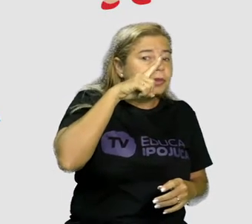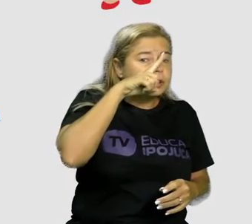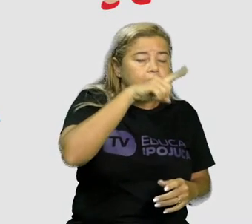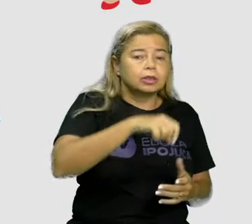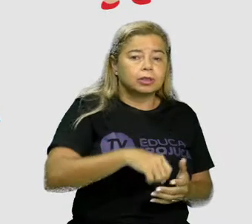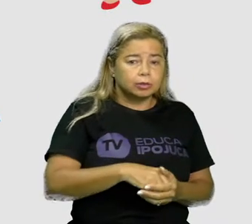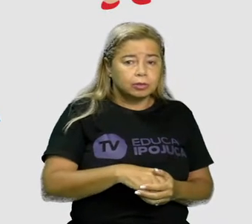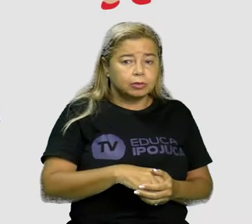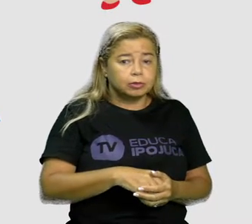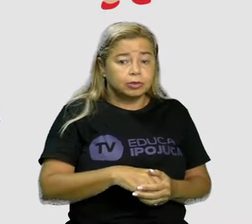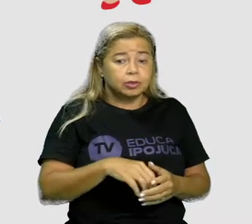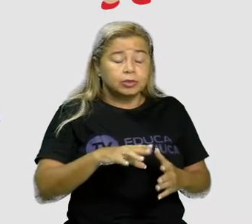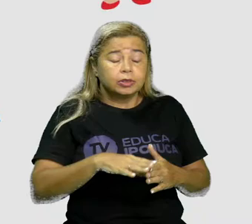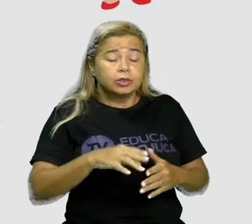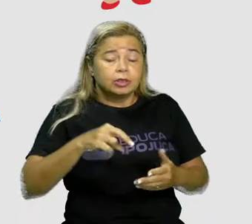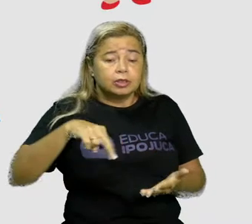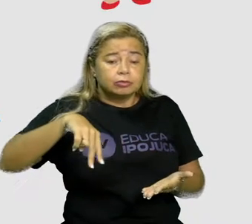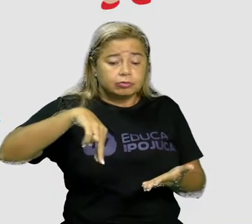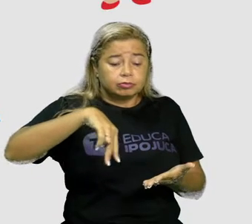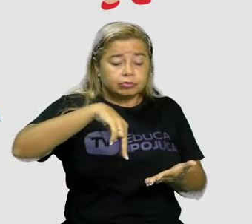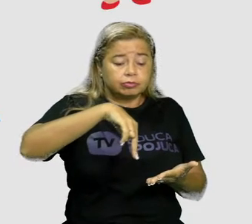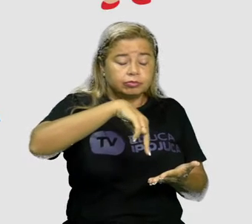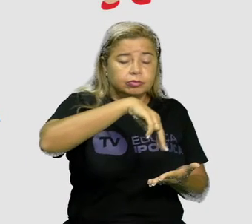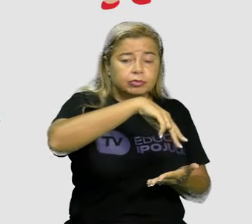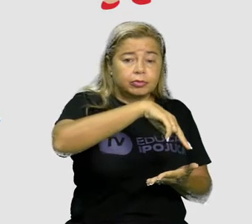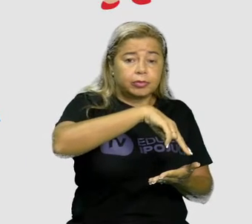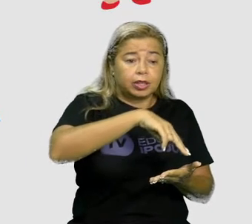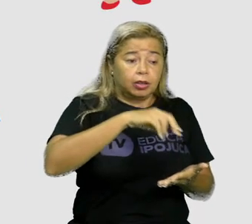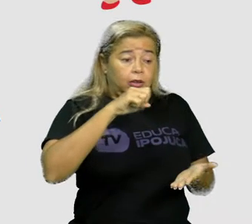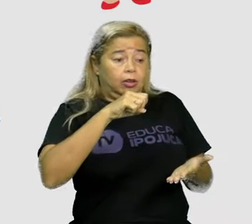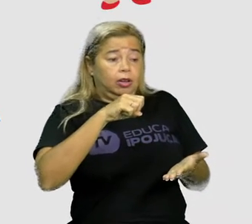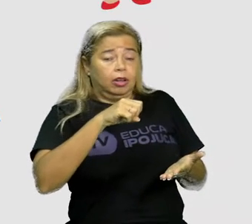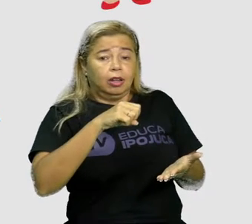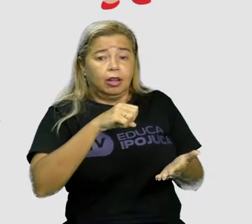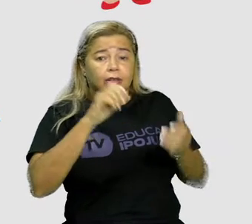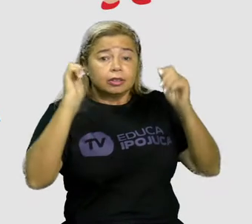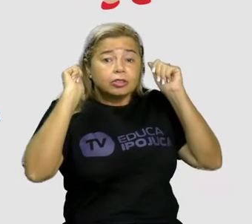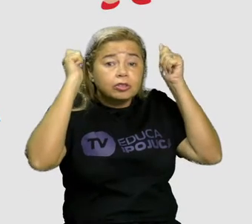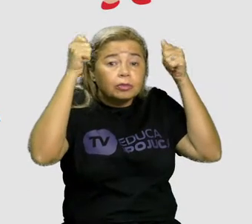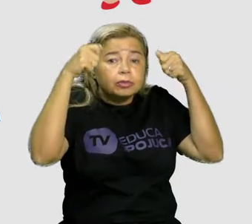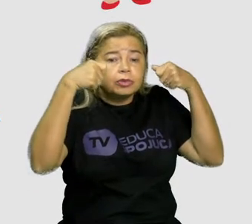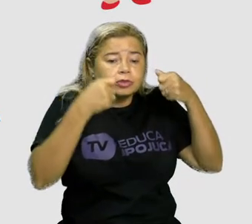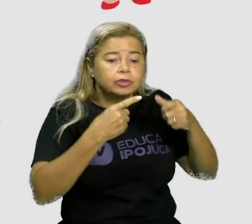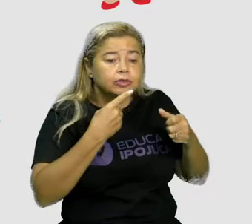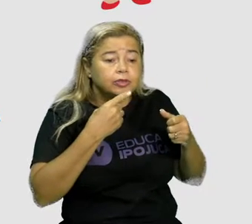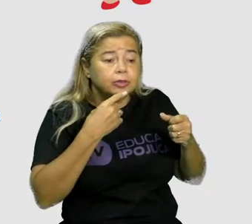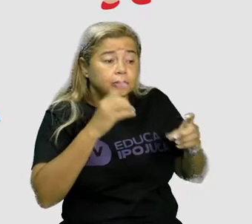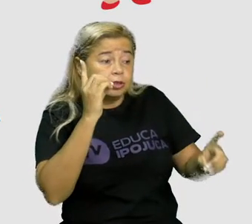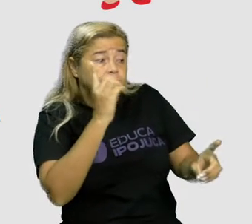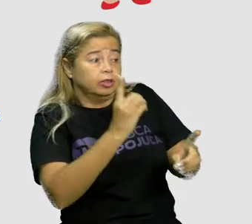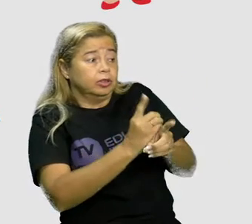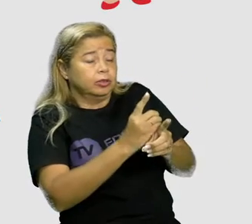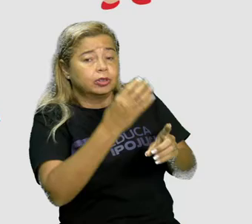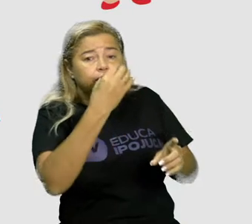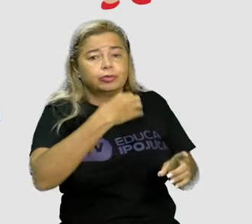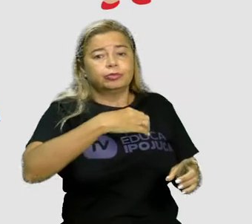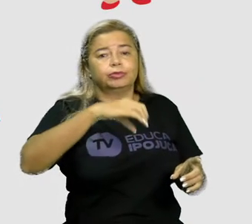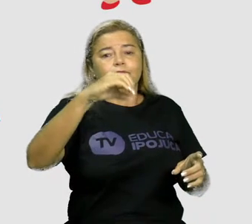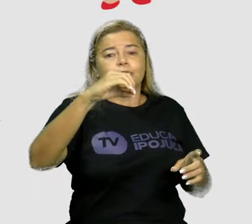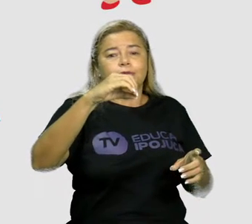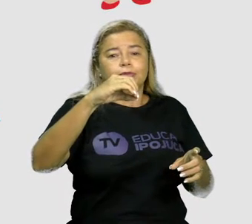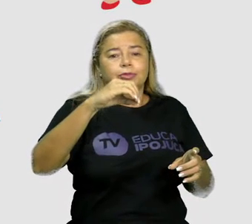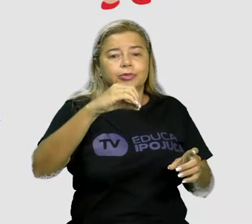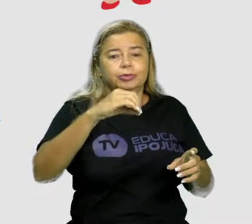mau, sabendo que Chapeuzinho iria levar doce para a vovó, correu até lá,